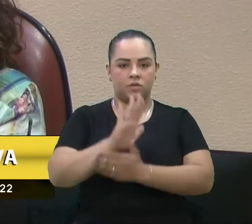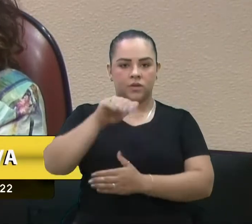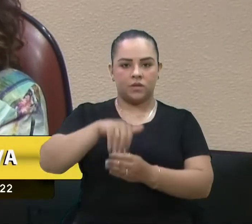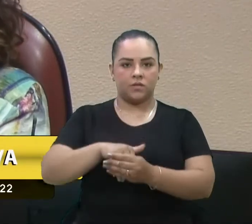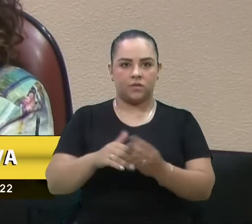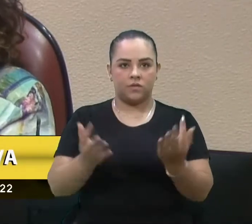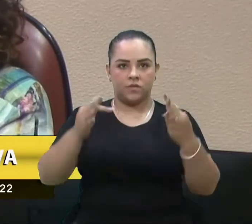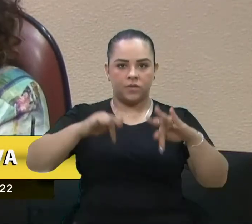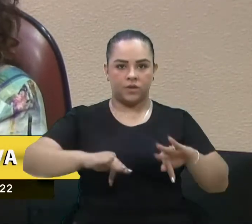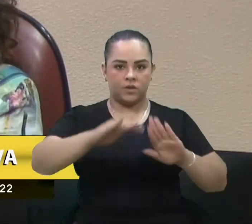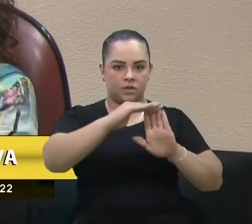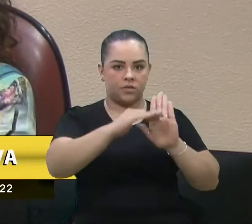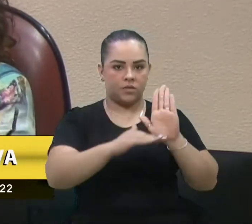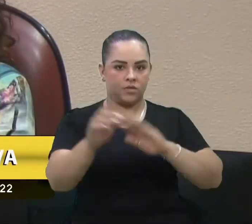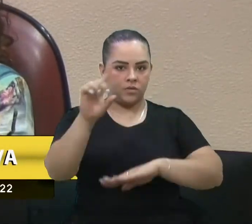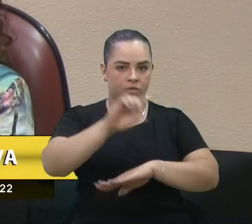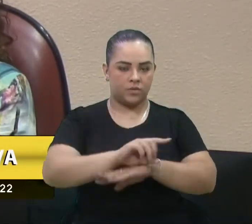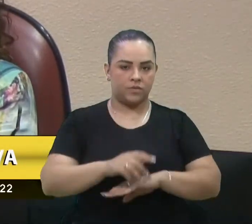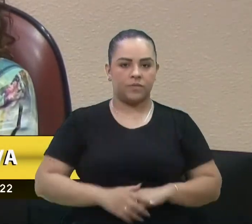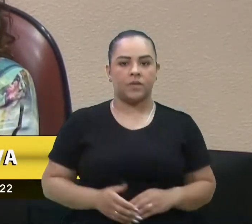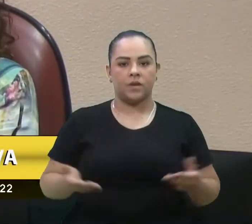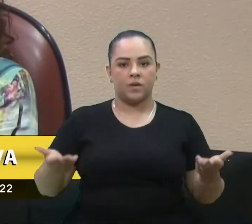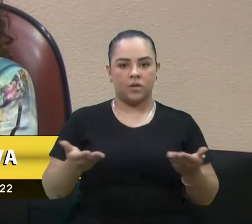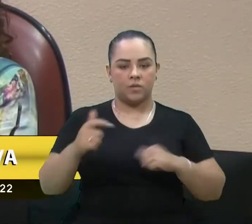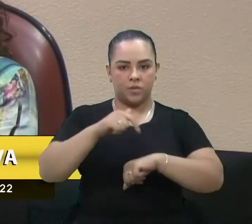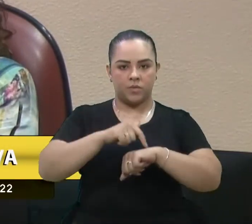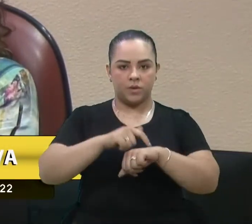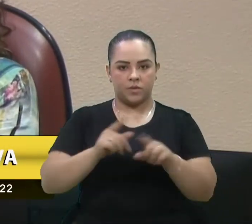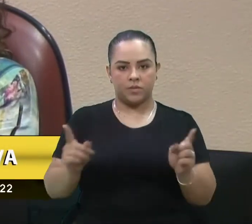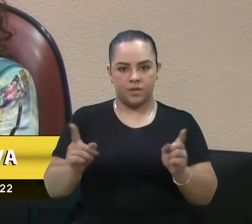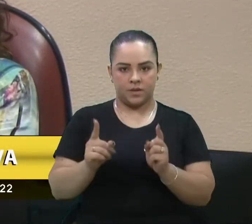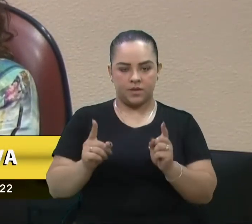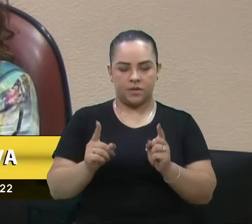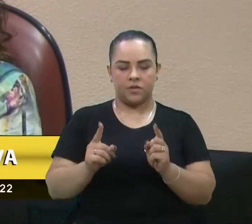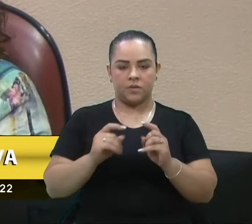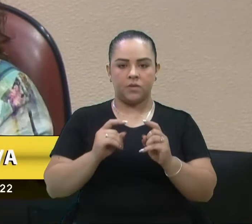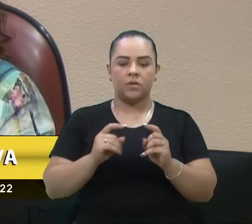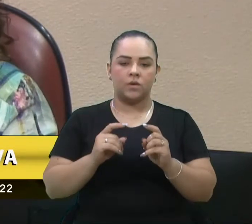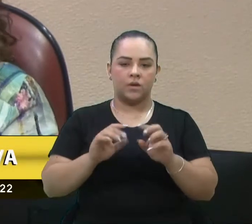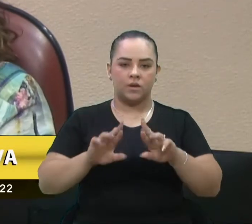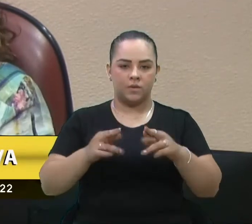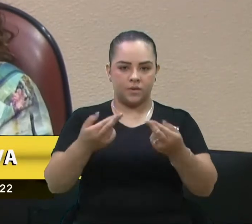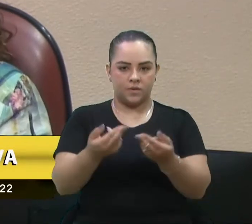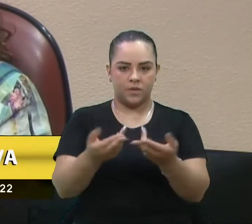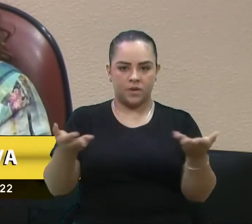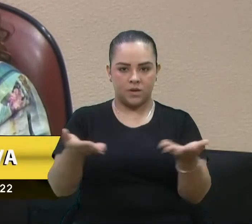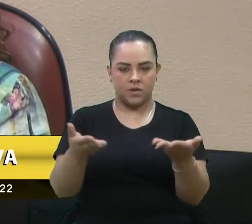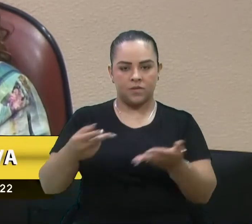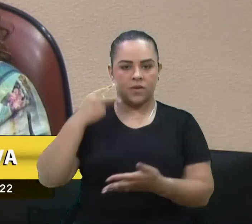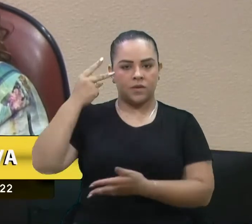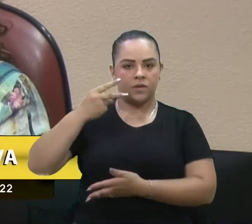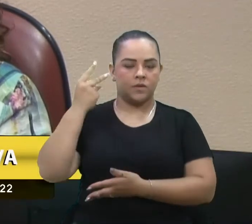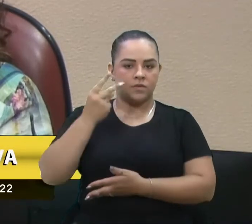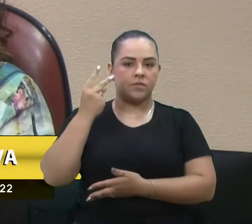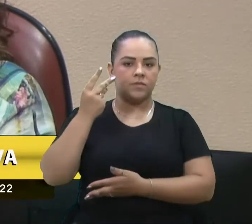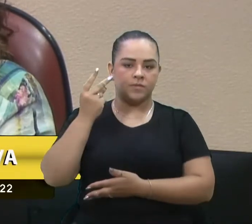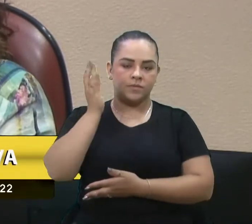encerrada a ordem do dia. Passemos ao espaço do pequeno expediente. Com a palavra, vereador Felipe.